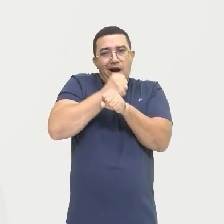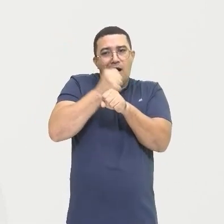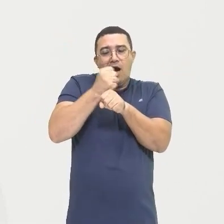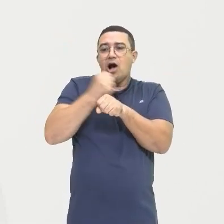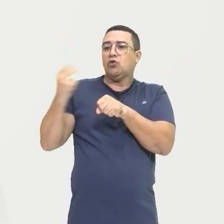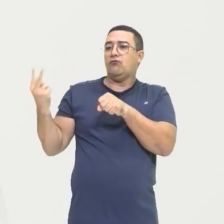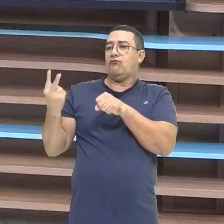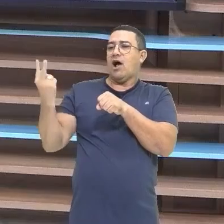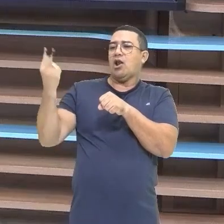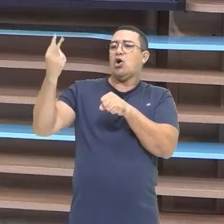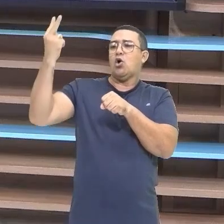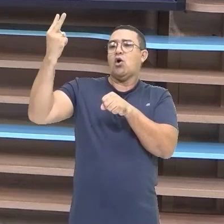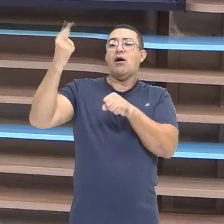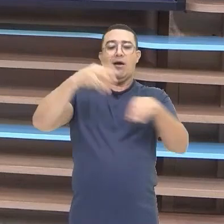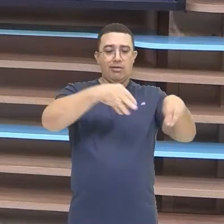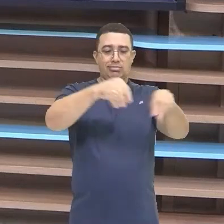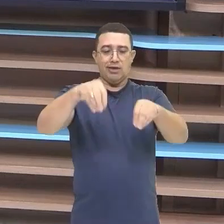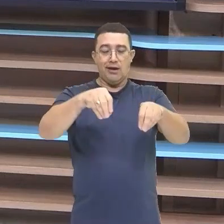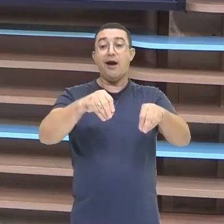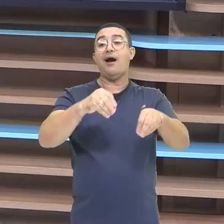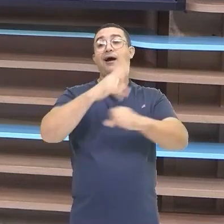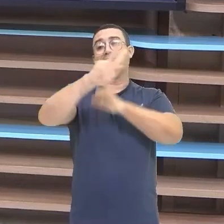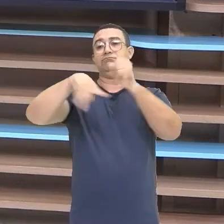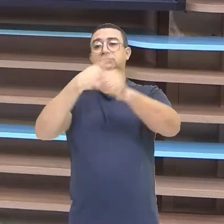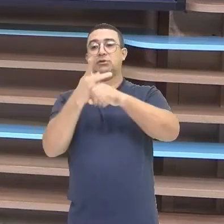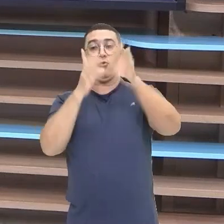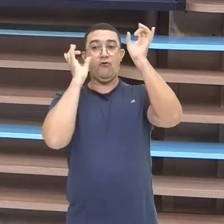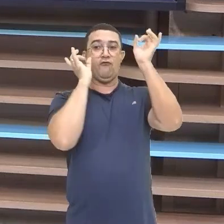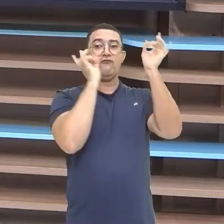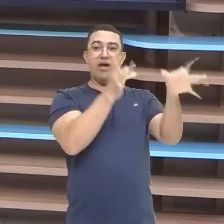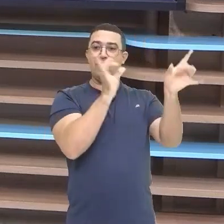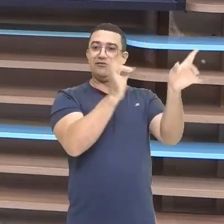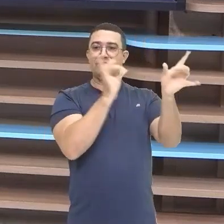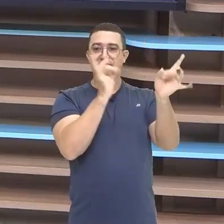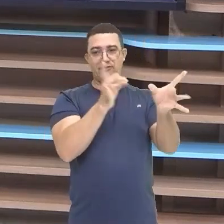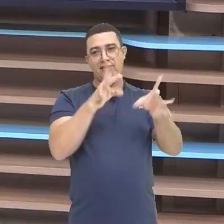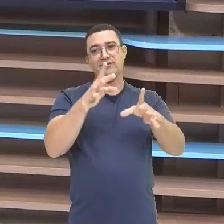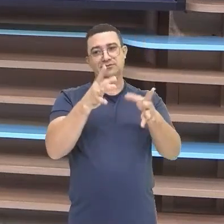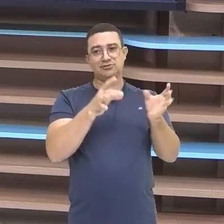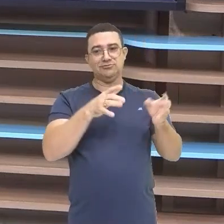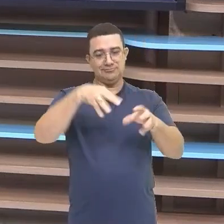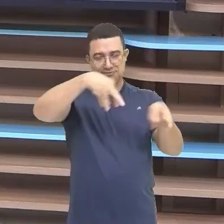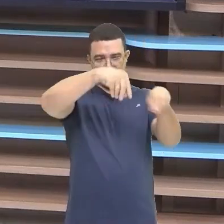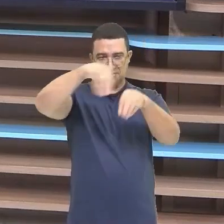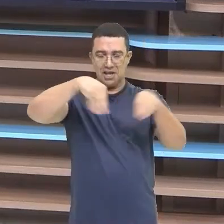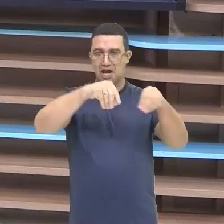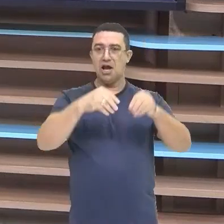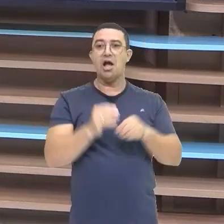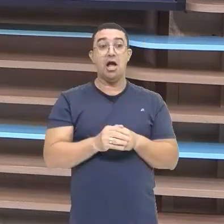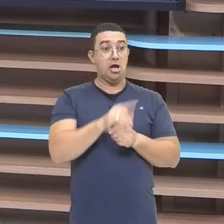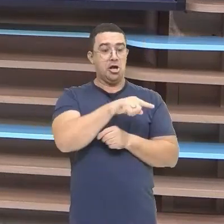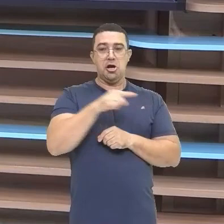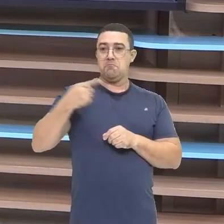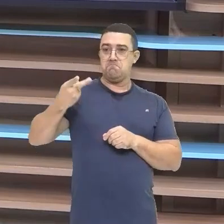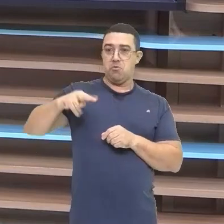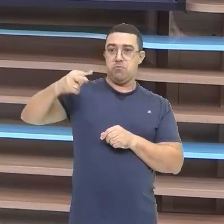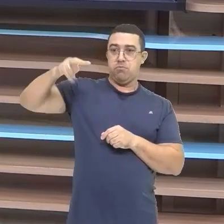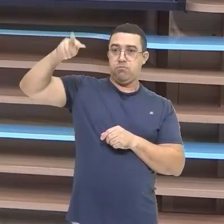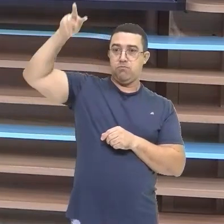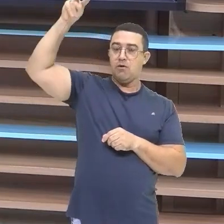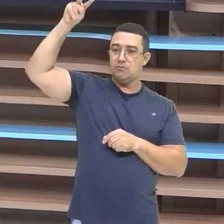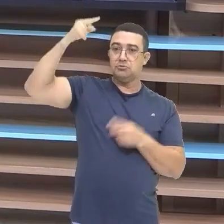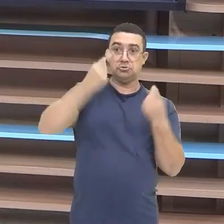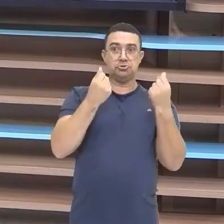o passar dos anos Então ele vai esperar Nesse processo De especulação Ele vai analisar Se aquelas terras Elas tendem